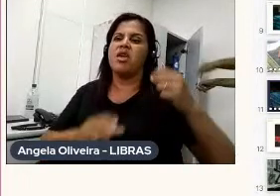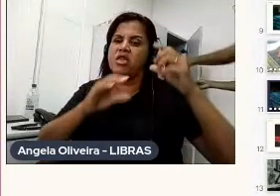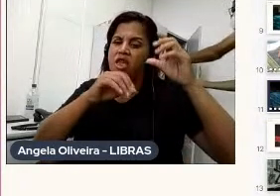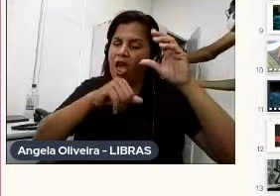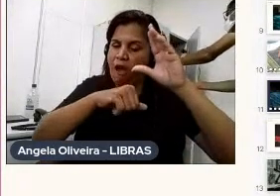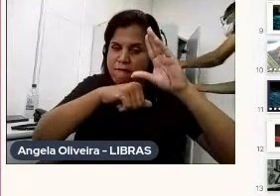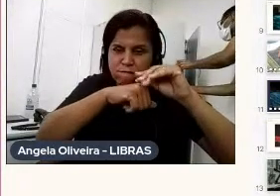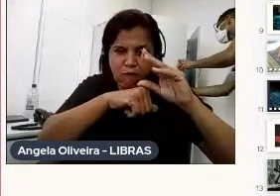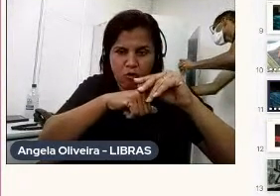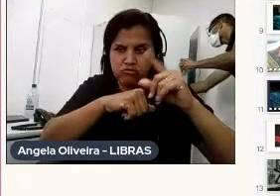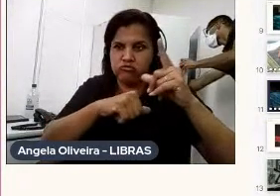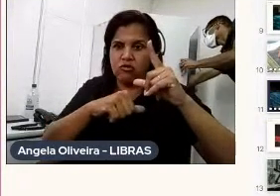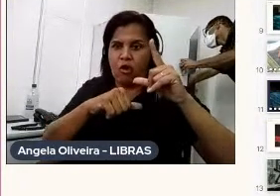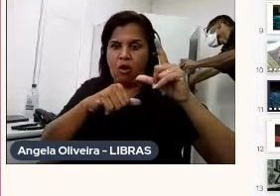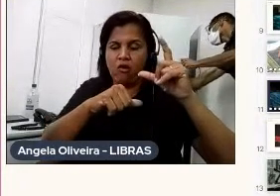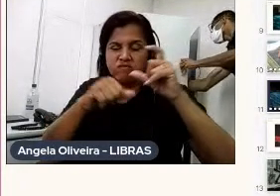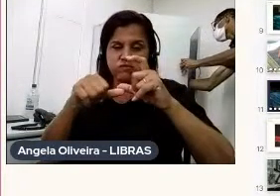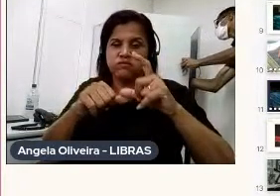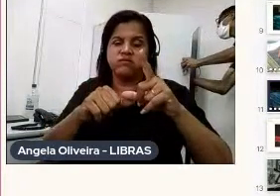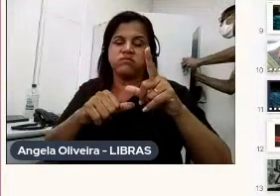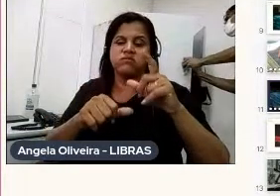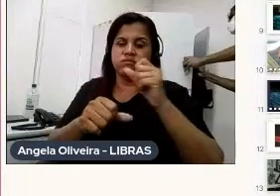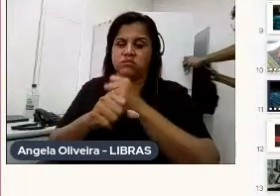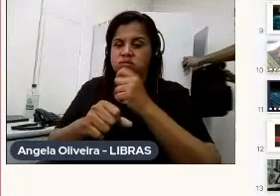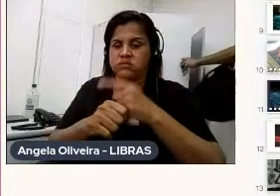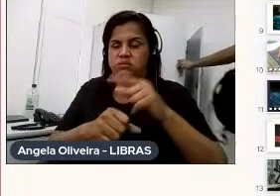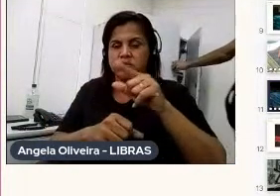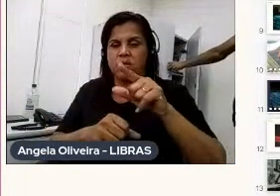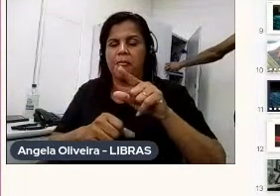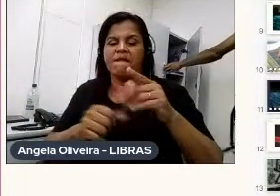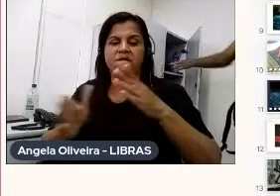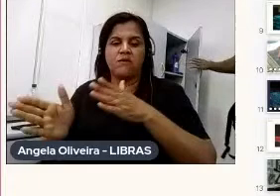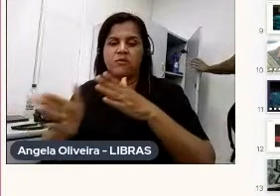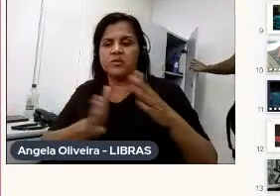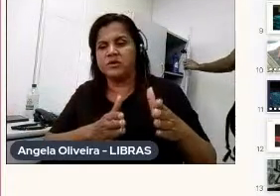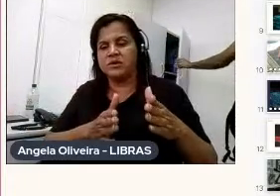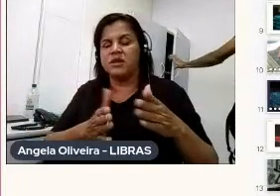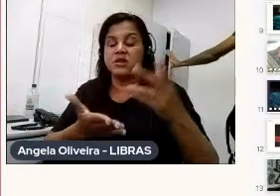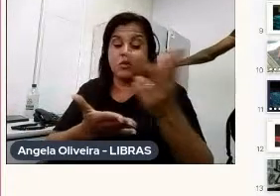Scalice, e foi um processo que eu animei sozinho,